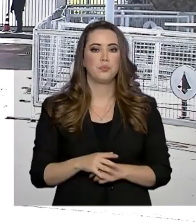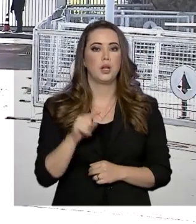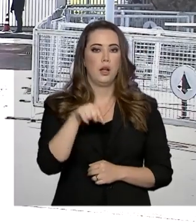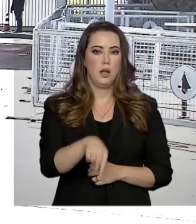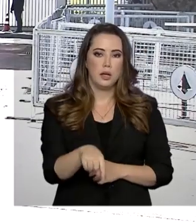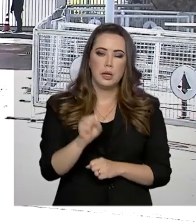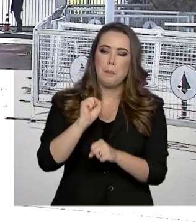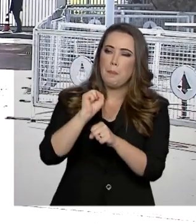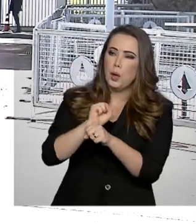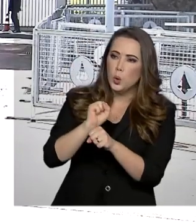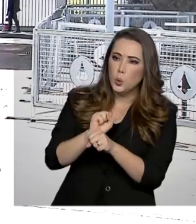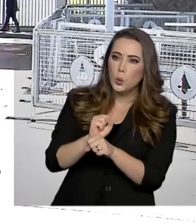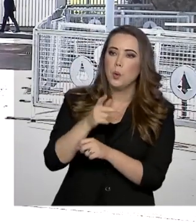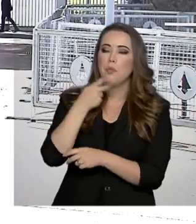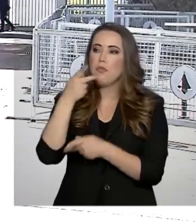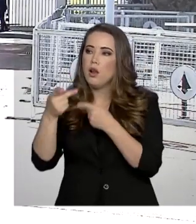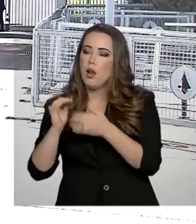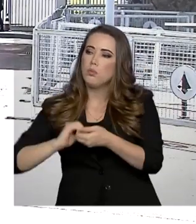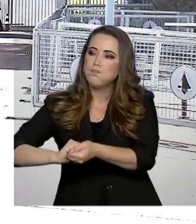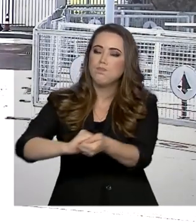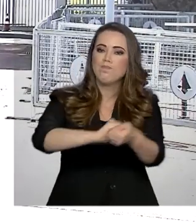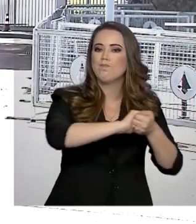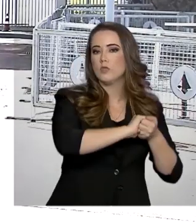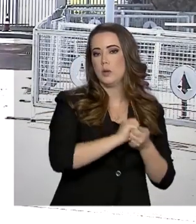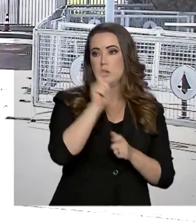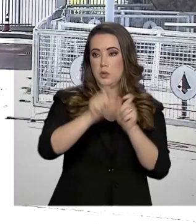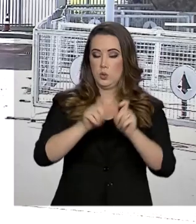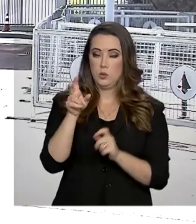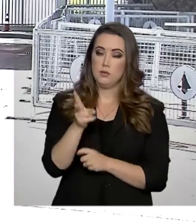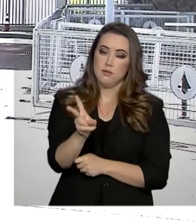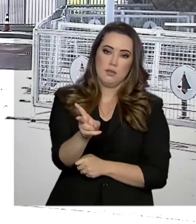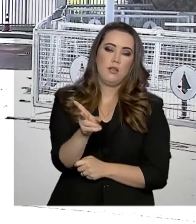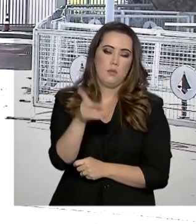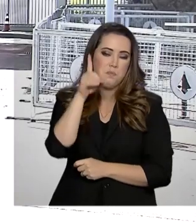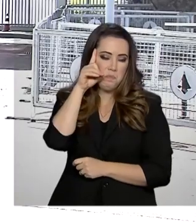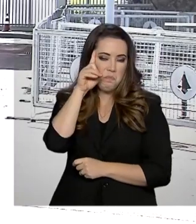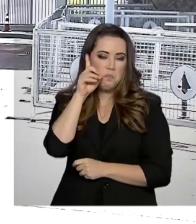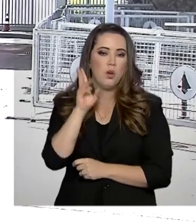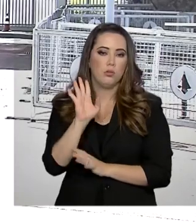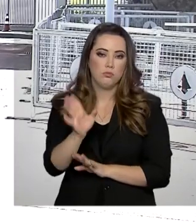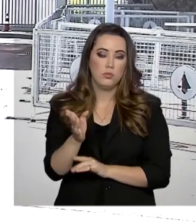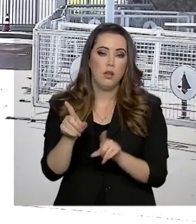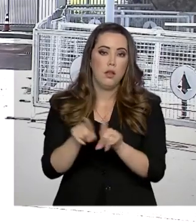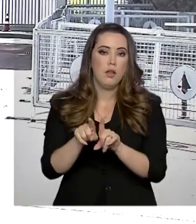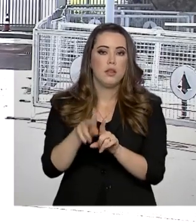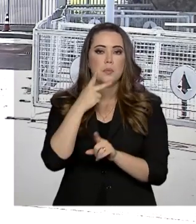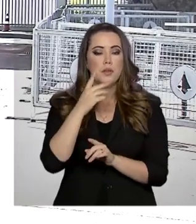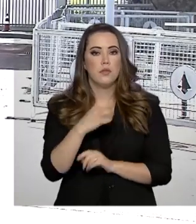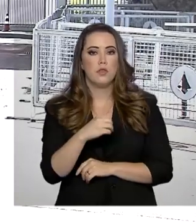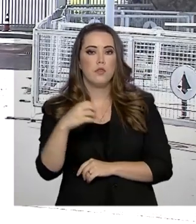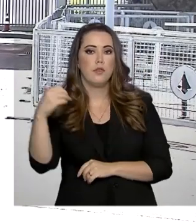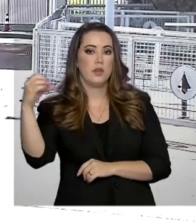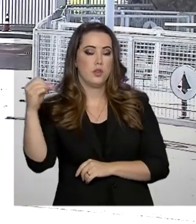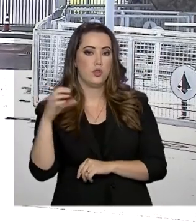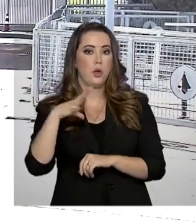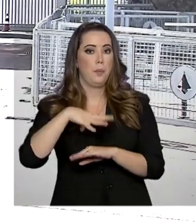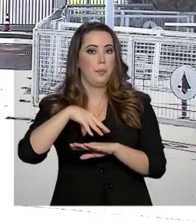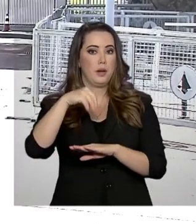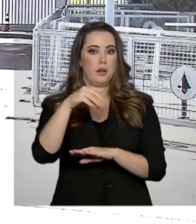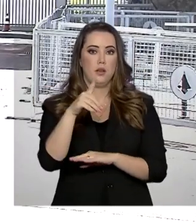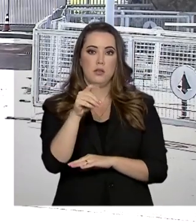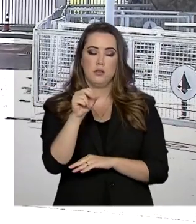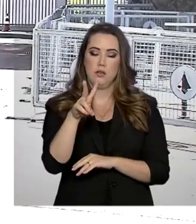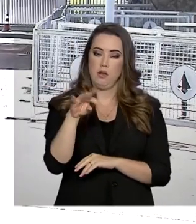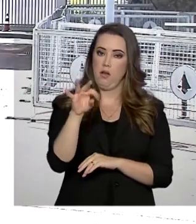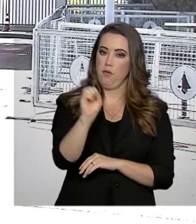ele parou pra falar com os apoiadores, como já é de costume, e também afirmou que vai viajar para Davos, na Suíça, para a